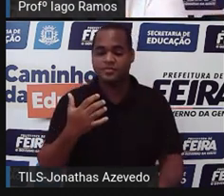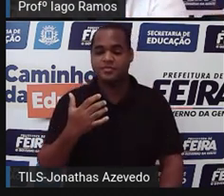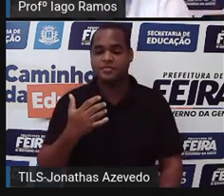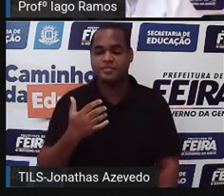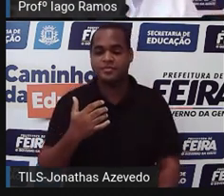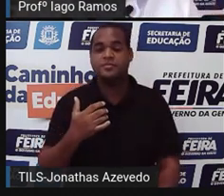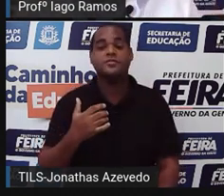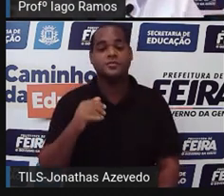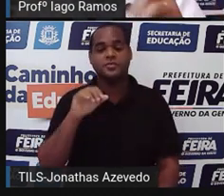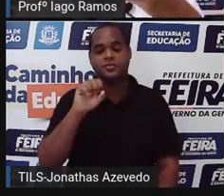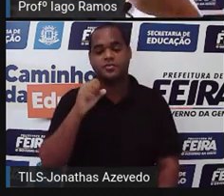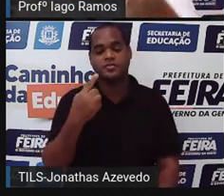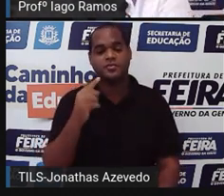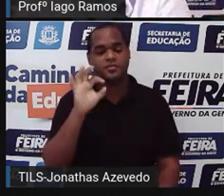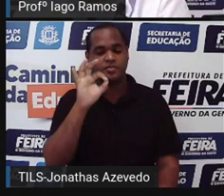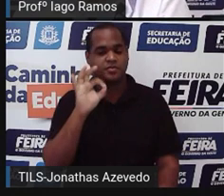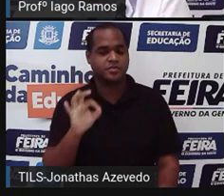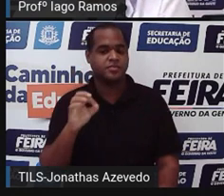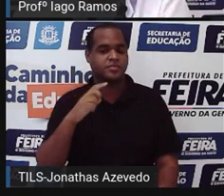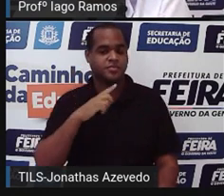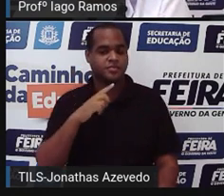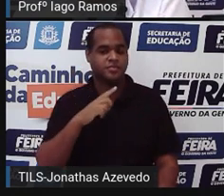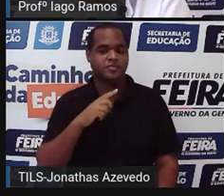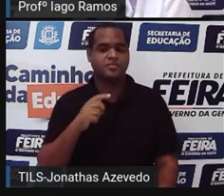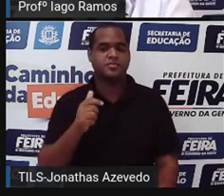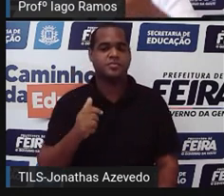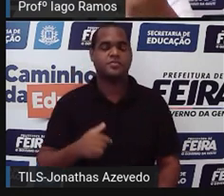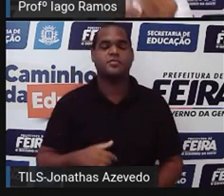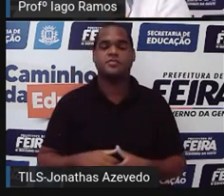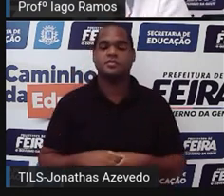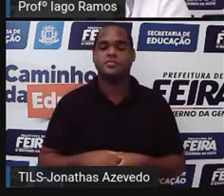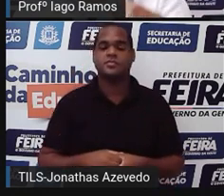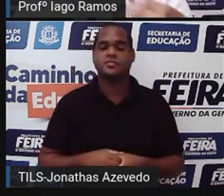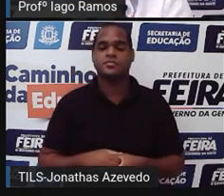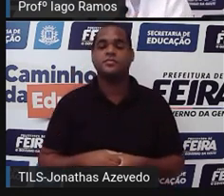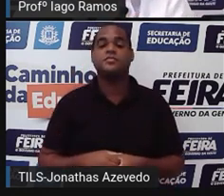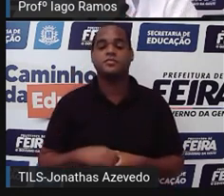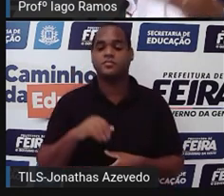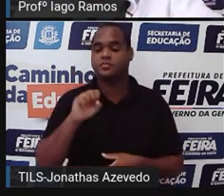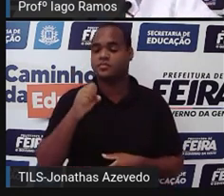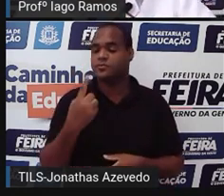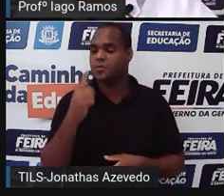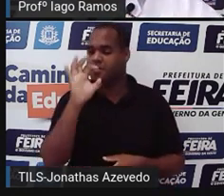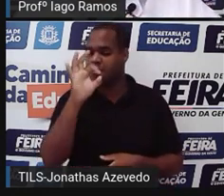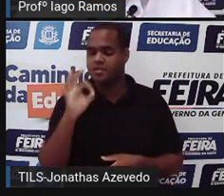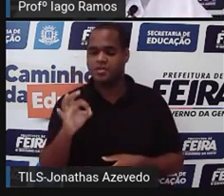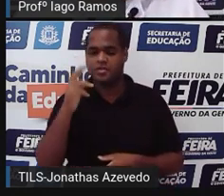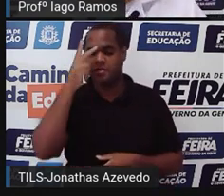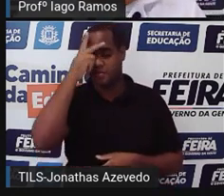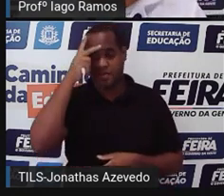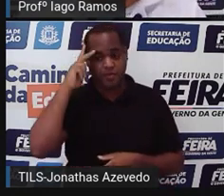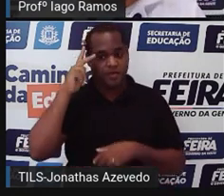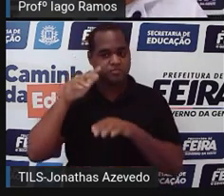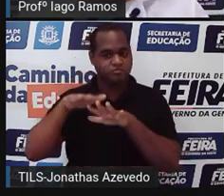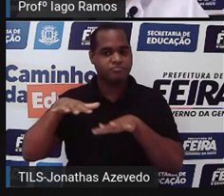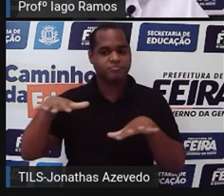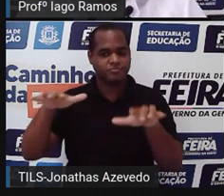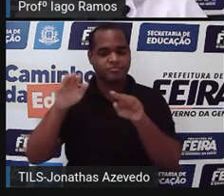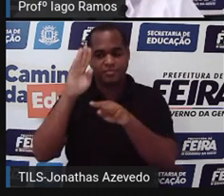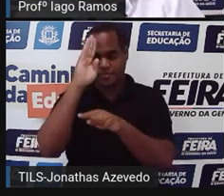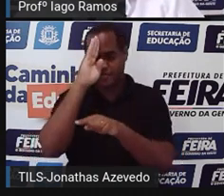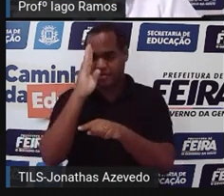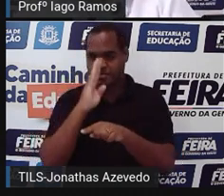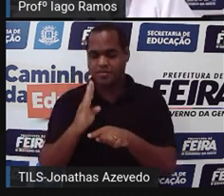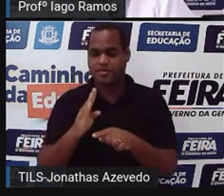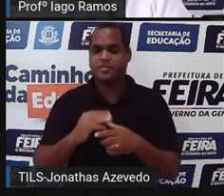81%. Mas 81% do quê? 81% das pessoas no Brasil que